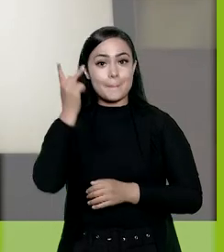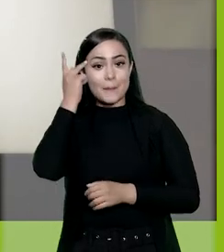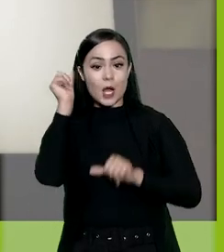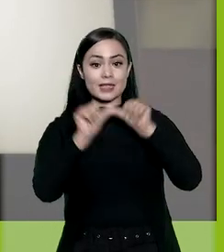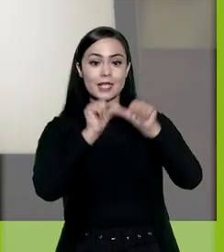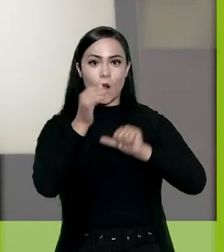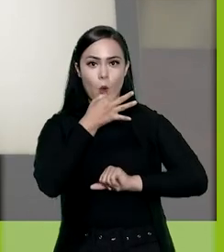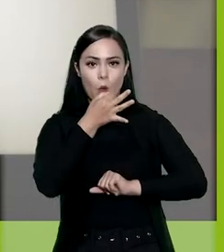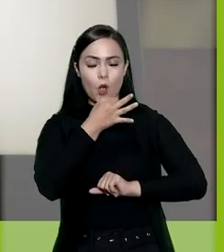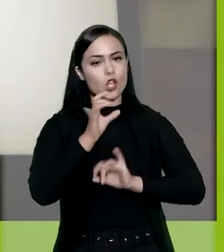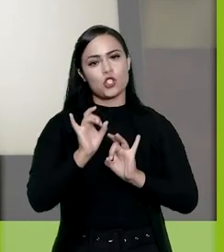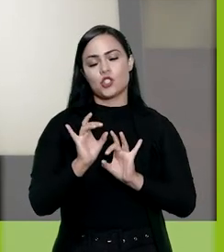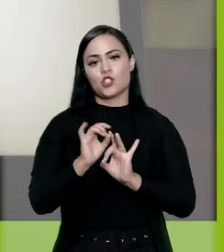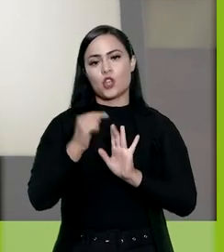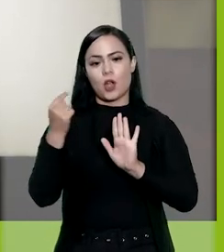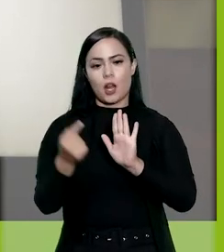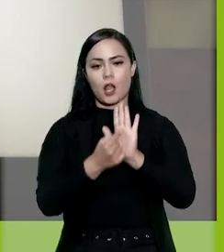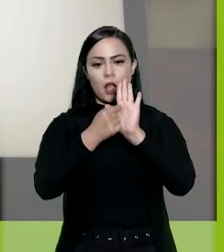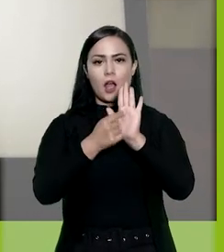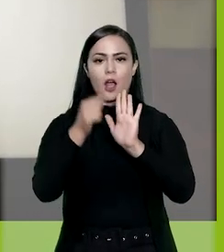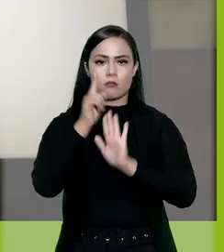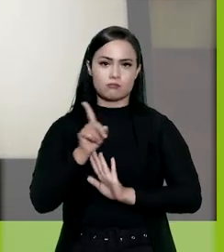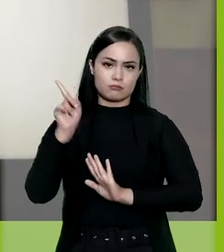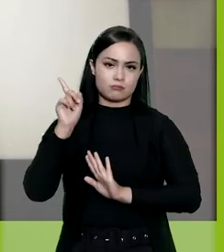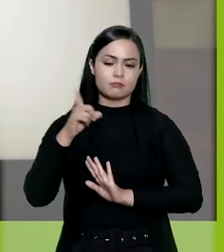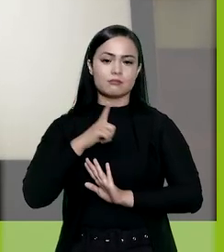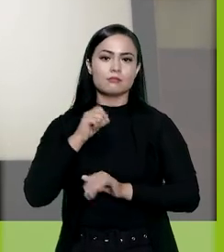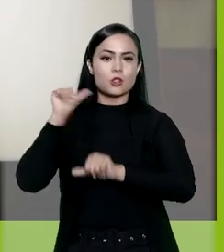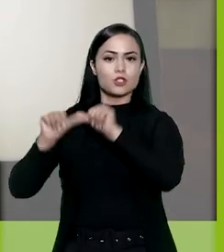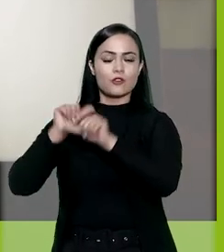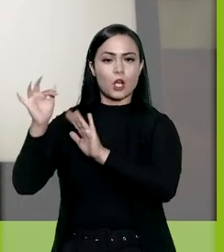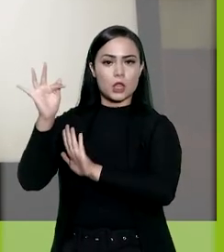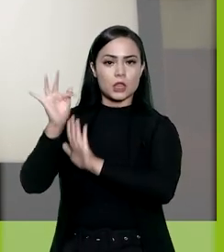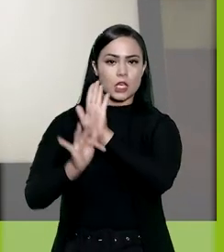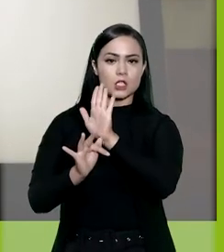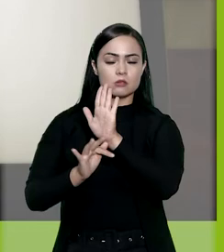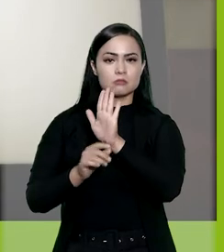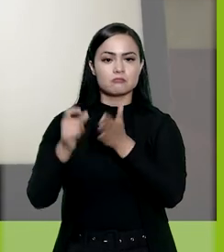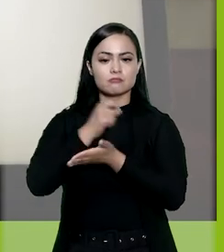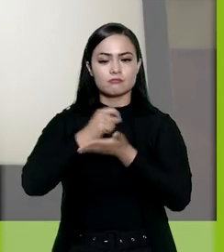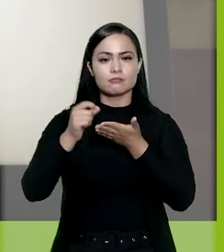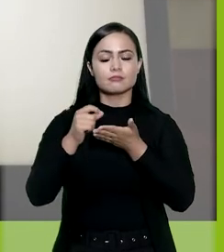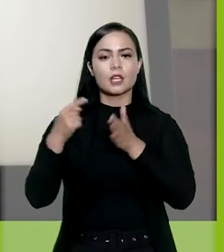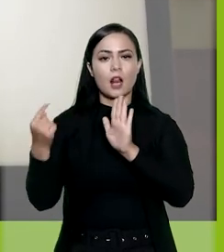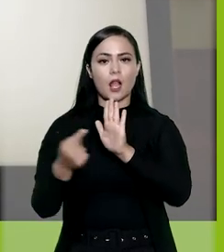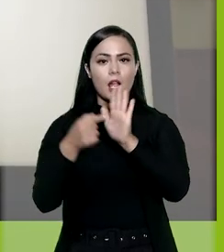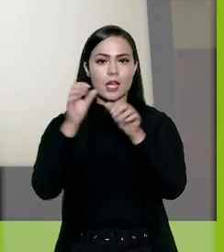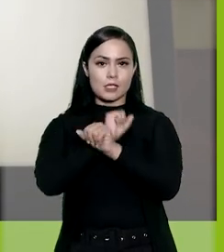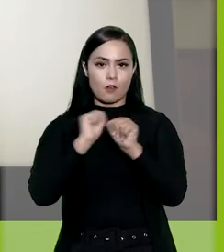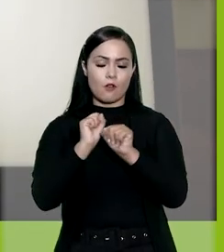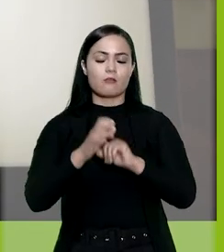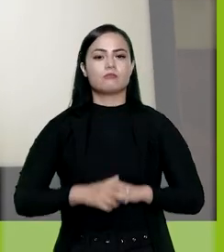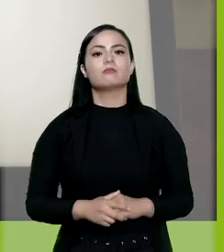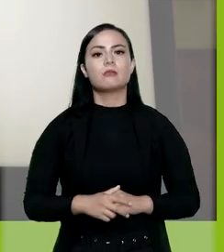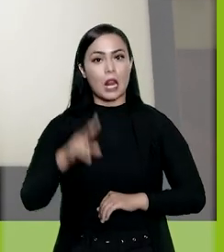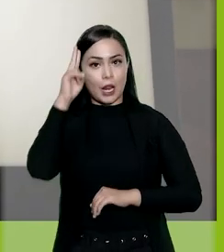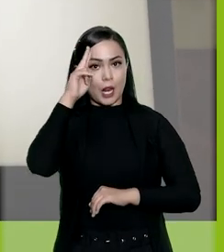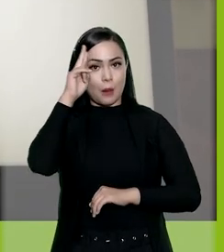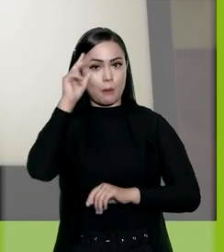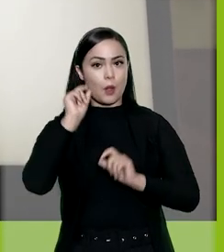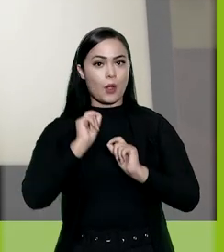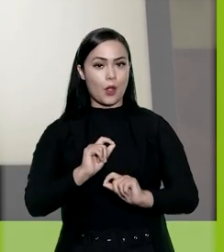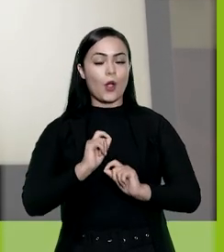Já para alterar um comentário, basta clicar neste ícone, modificar o texto escrito e clicar em Salvar.